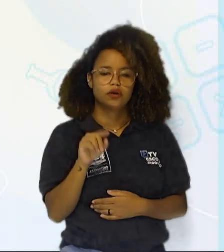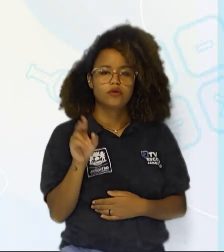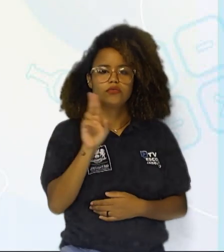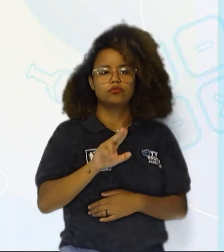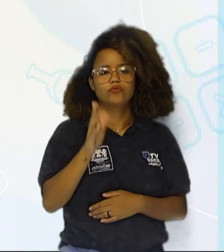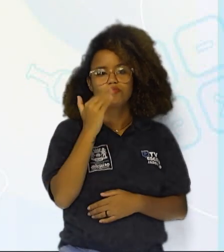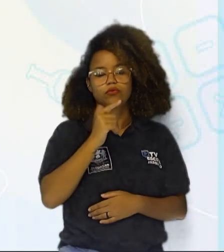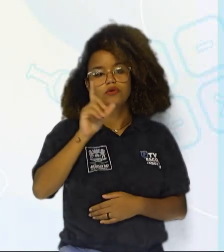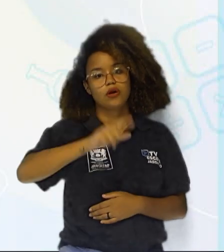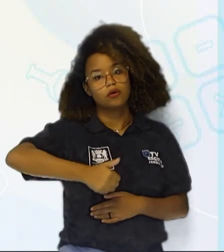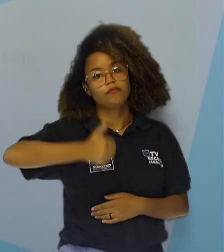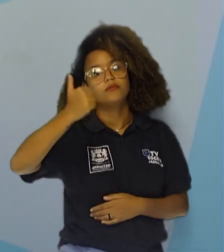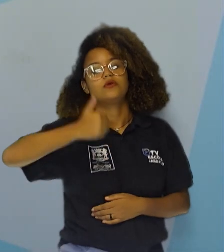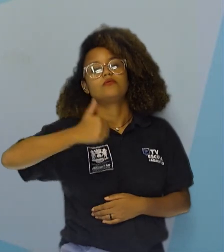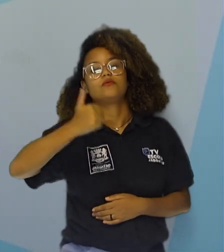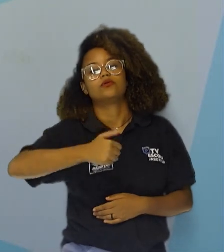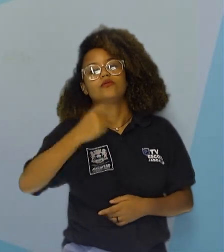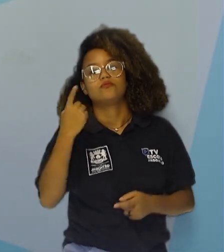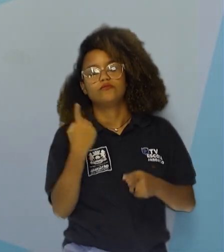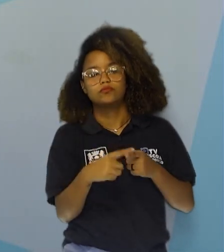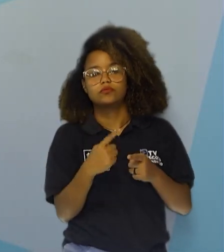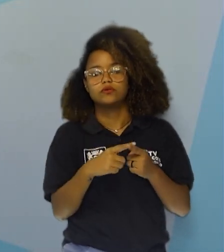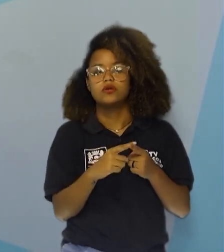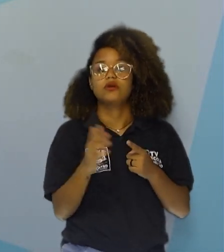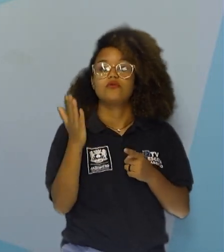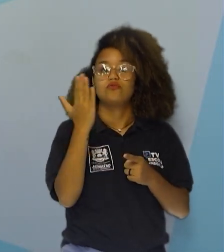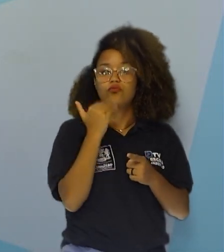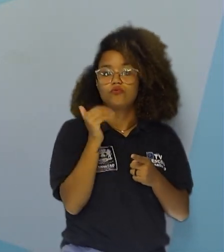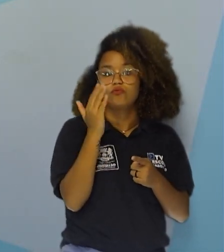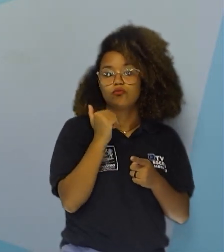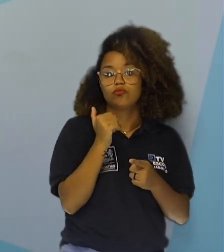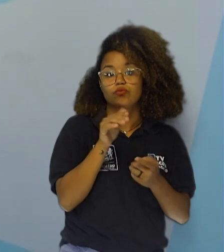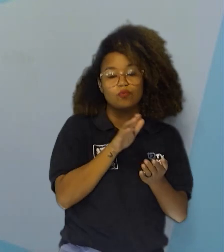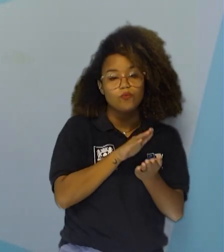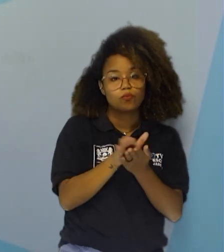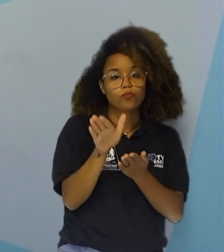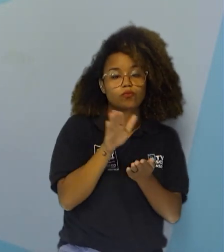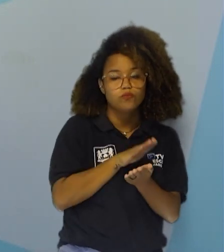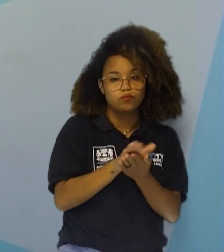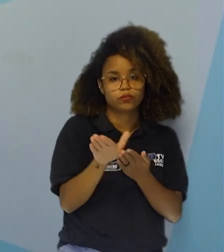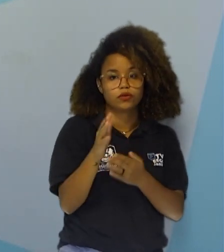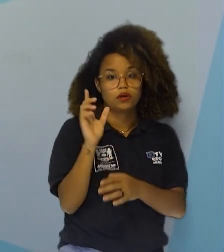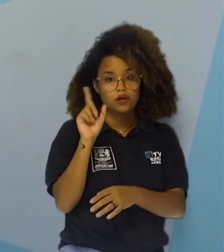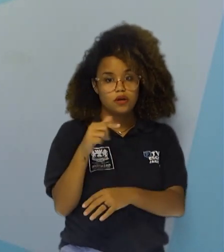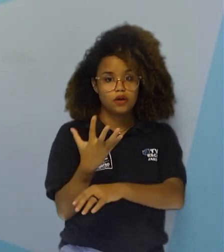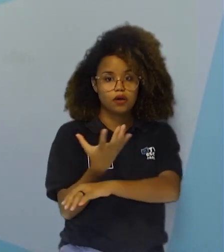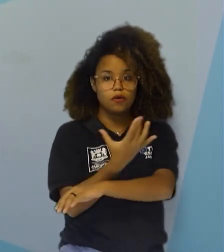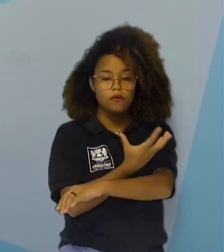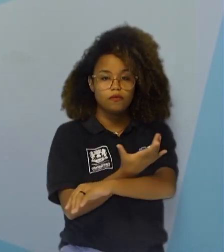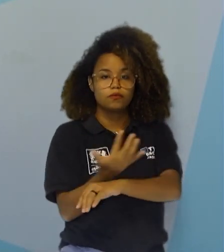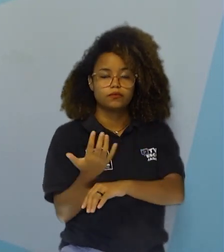primário. Por quê? Porque ele vai se alimentar do produtor, das plantas.